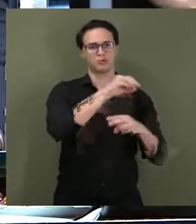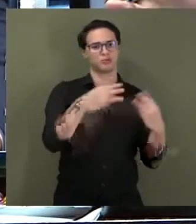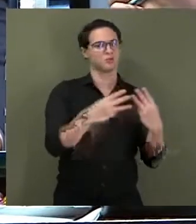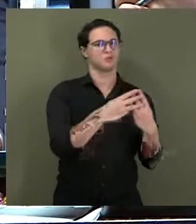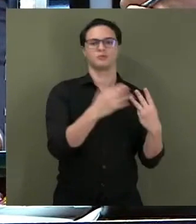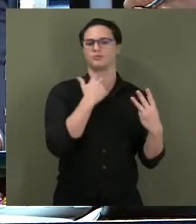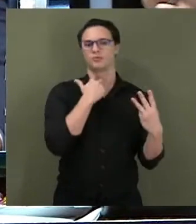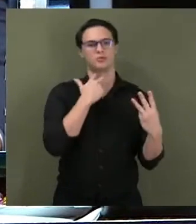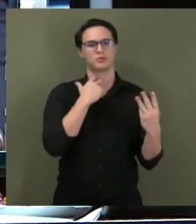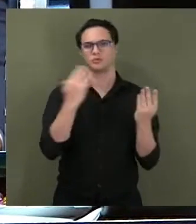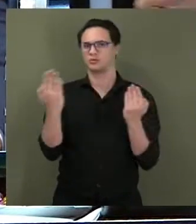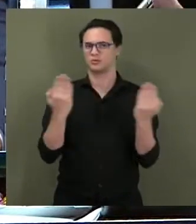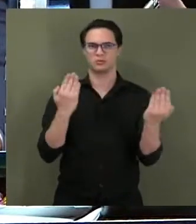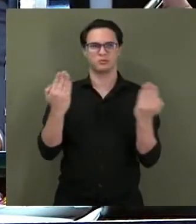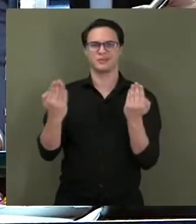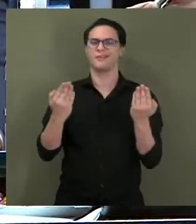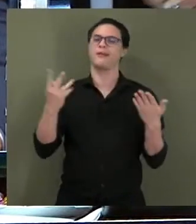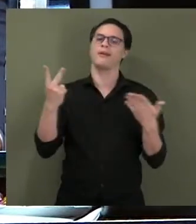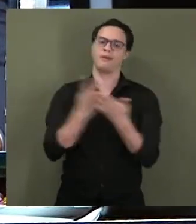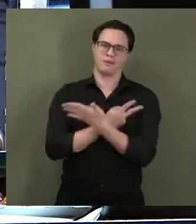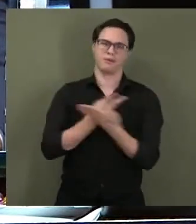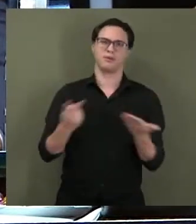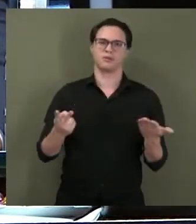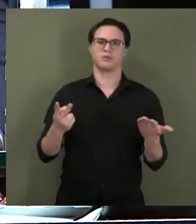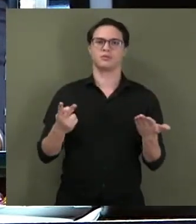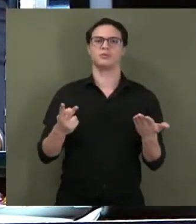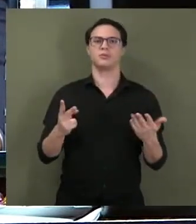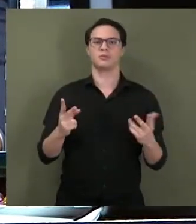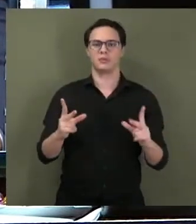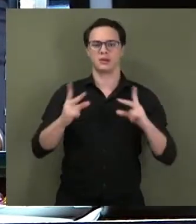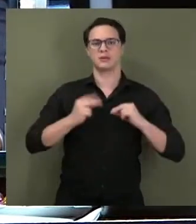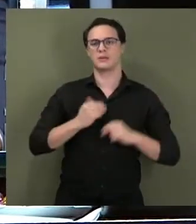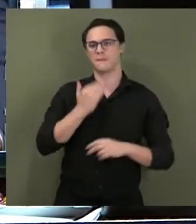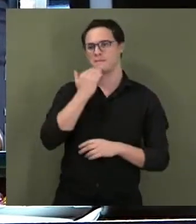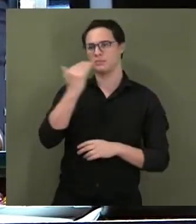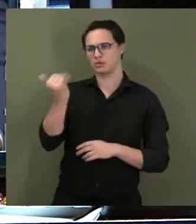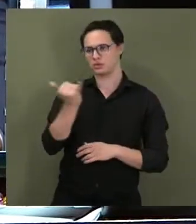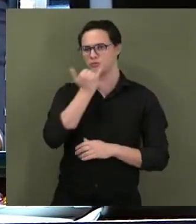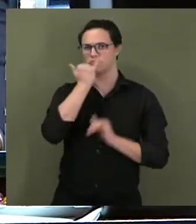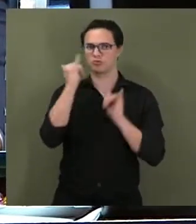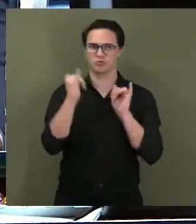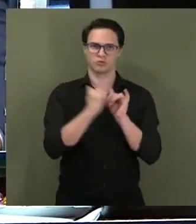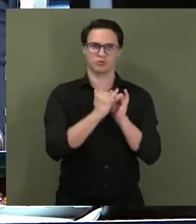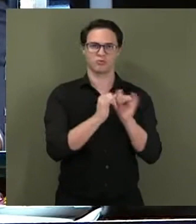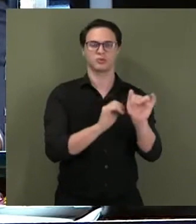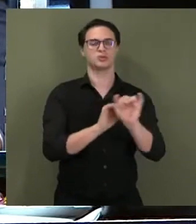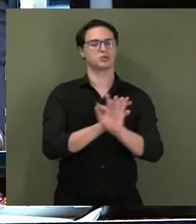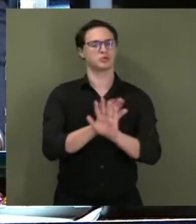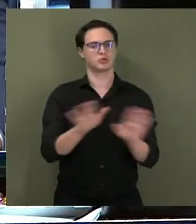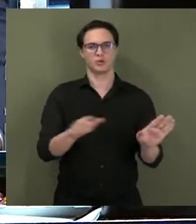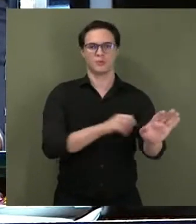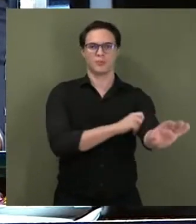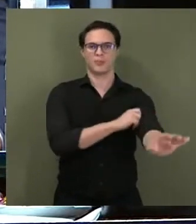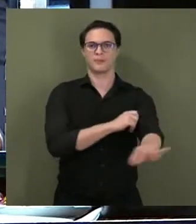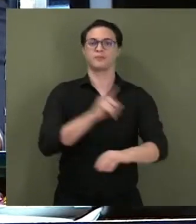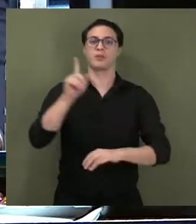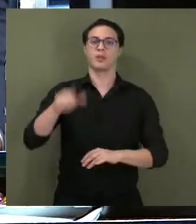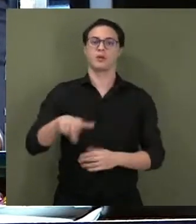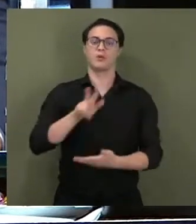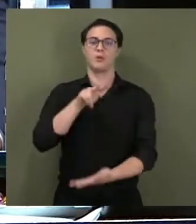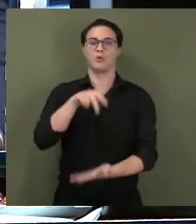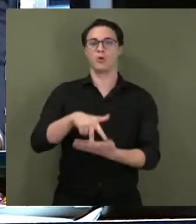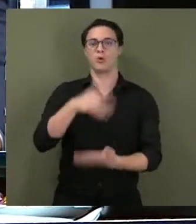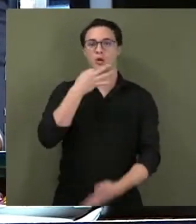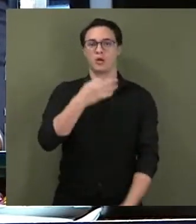absolutamente indevido e impróprio e que mereceria um pedido de retratação e de desculpas. Mas apenas isso é uma posição da